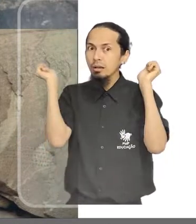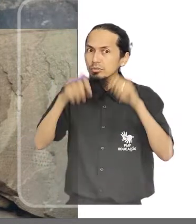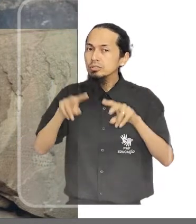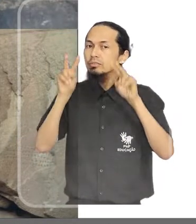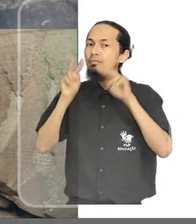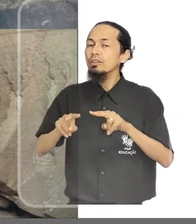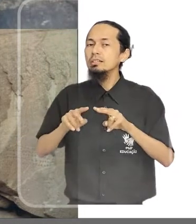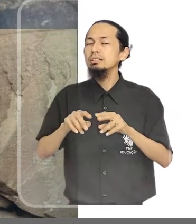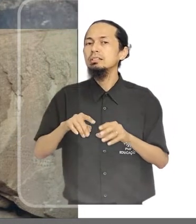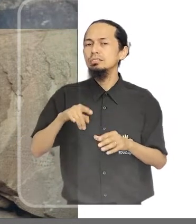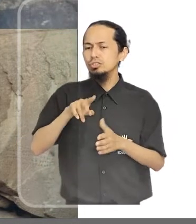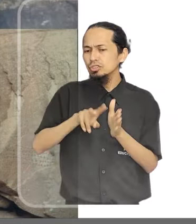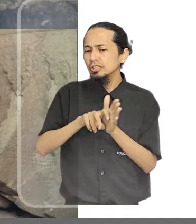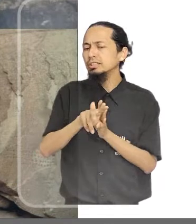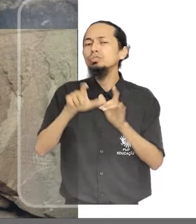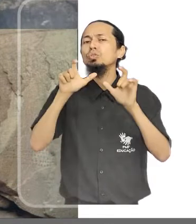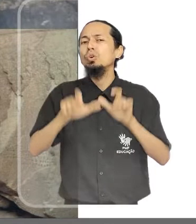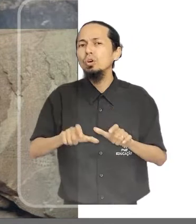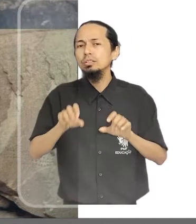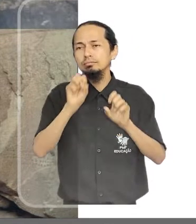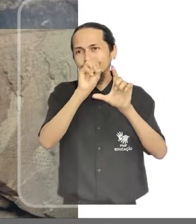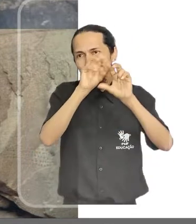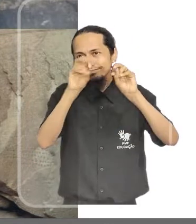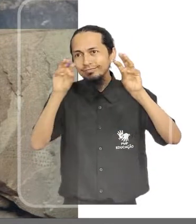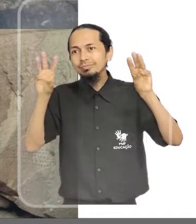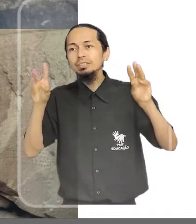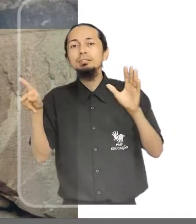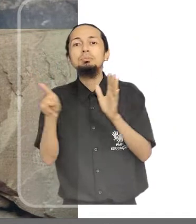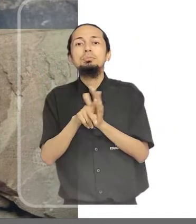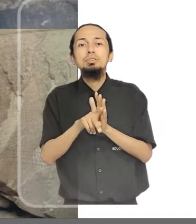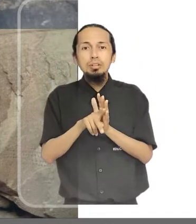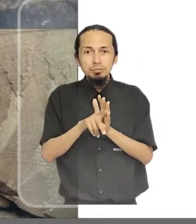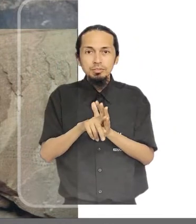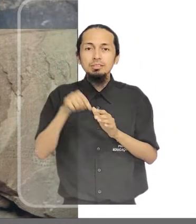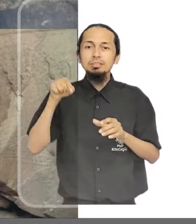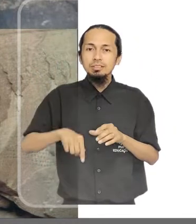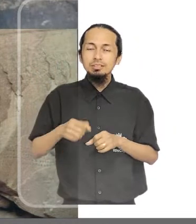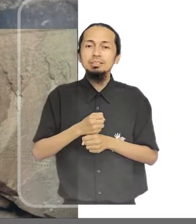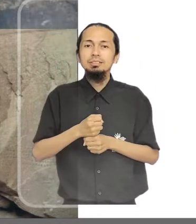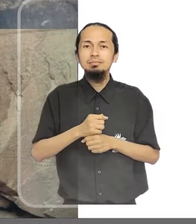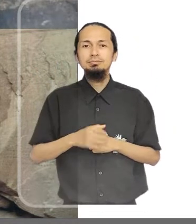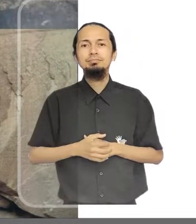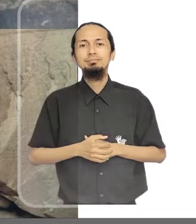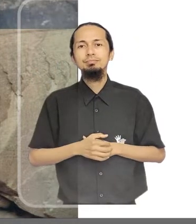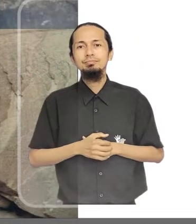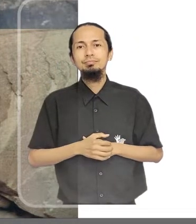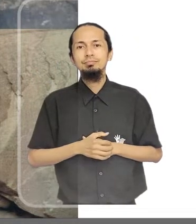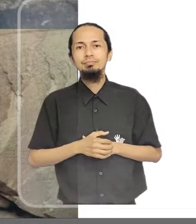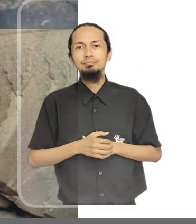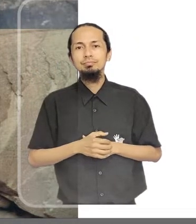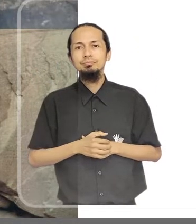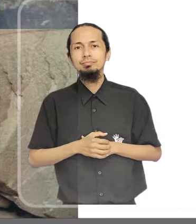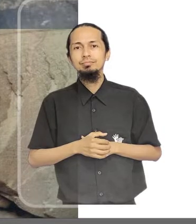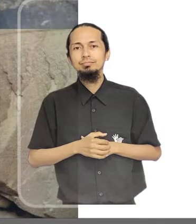diagnóstico completo do distrito através do site Plano Diretor Florianópolis 2022.